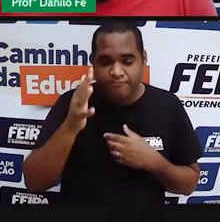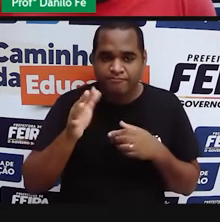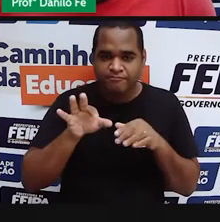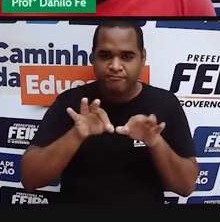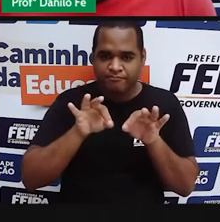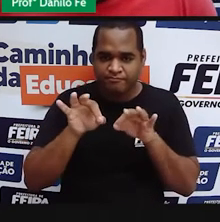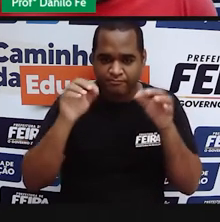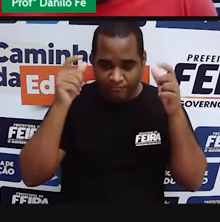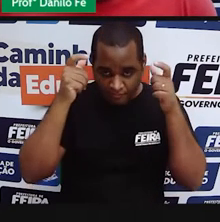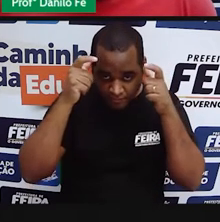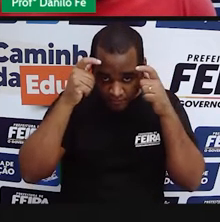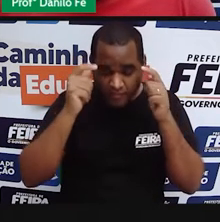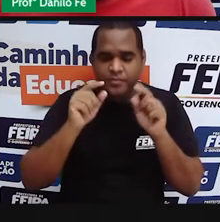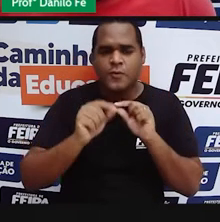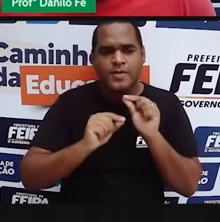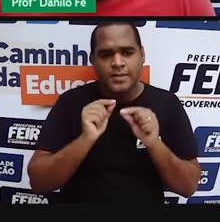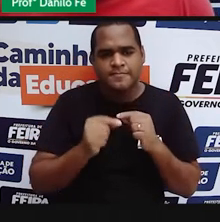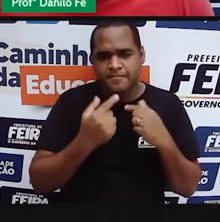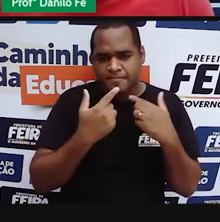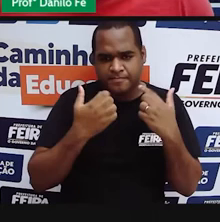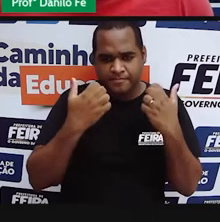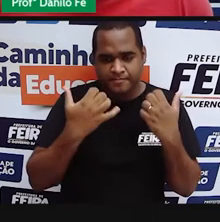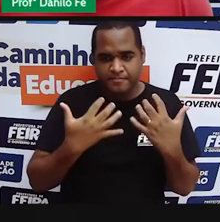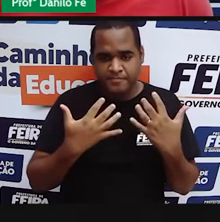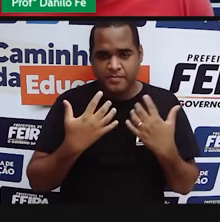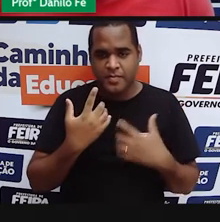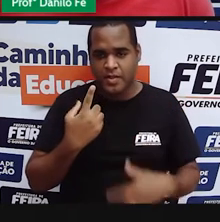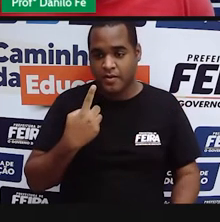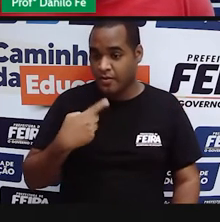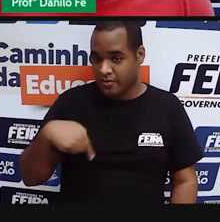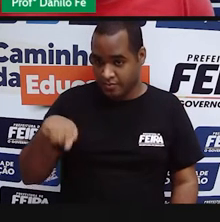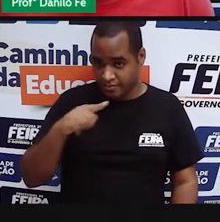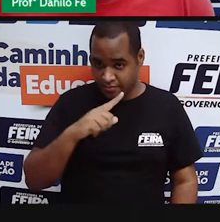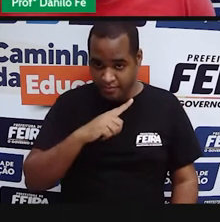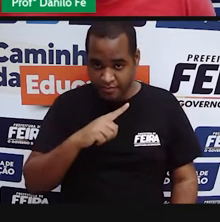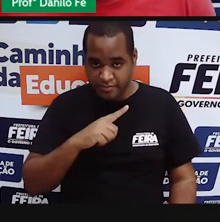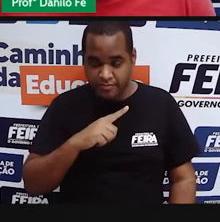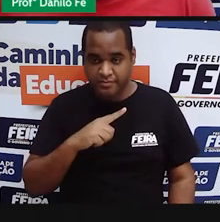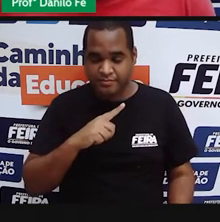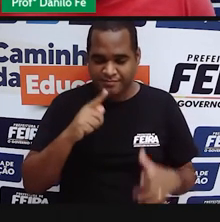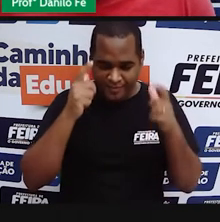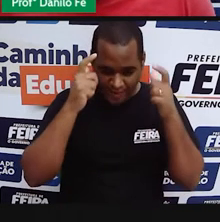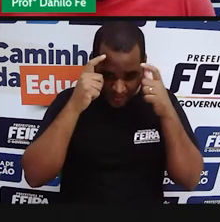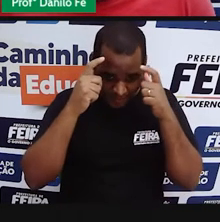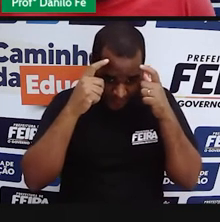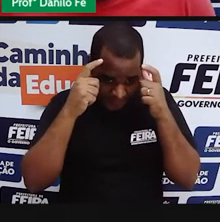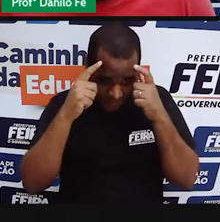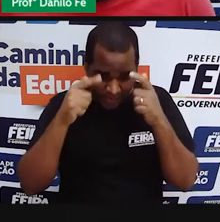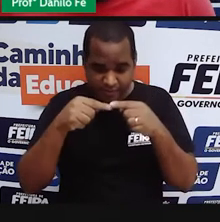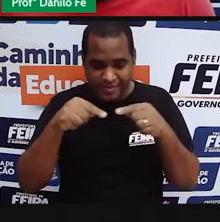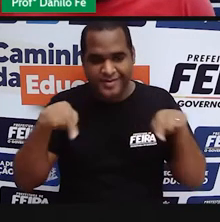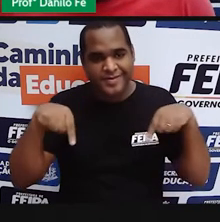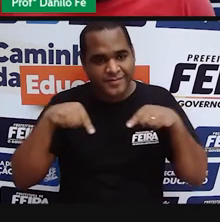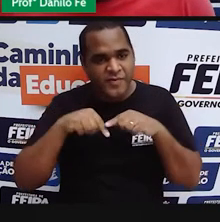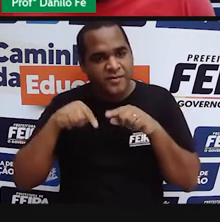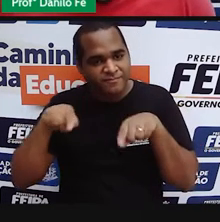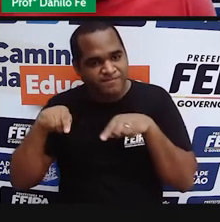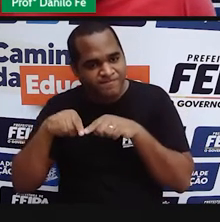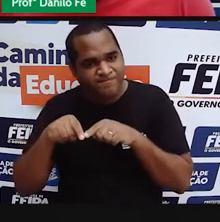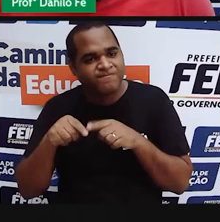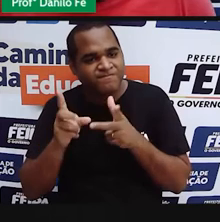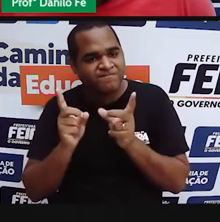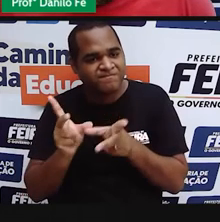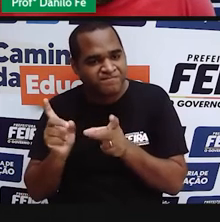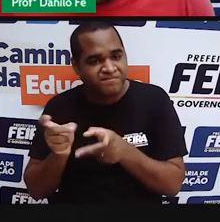em que não havia um Estado forte. Você tinha uma série de reinos feudais, uma série de